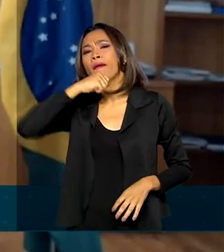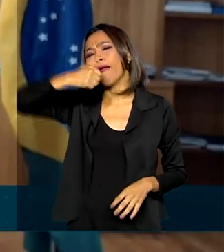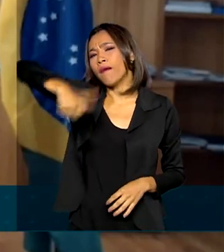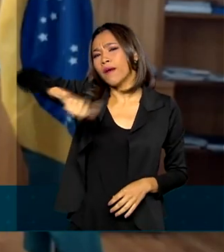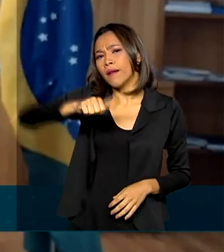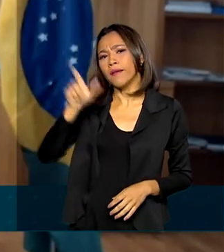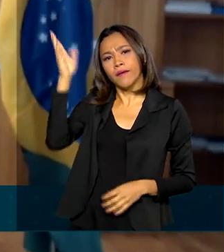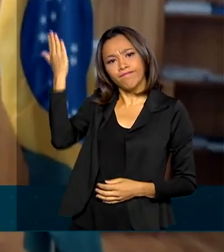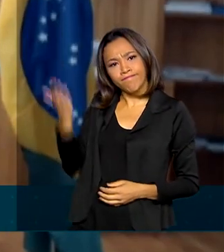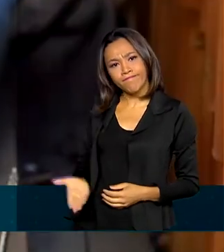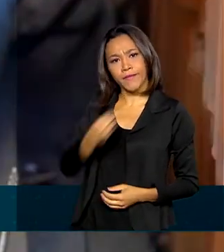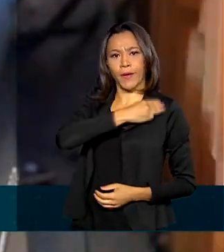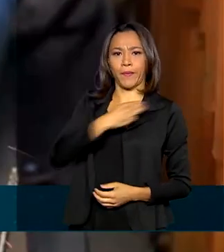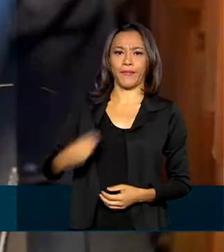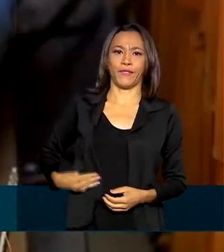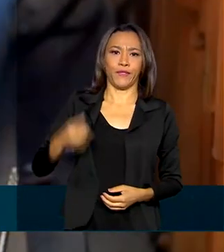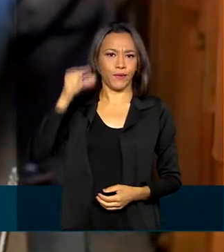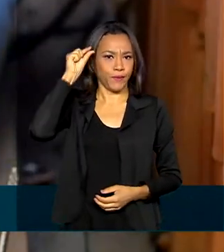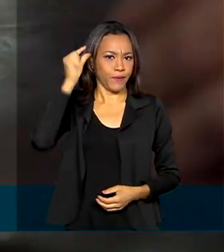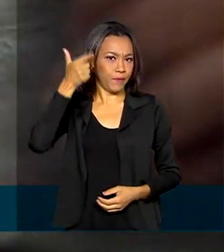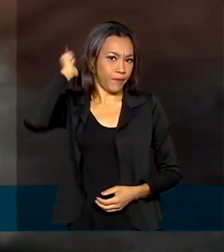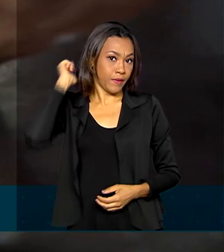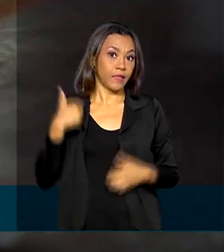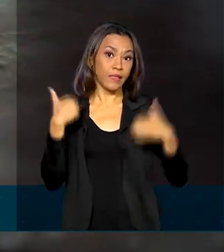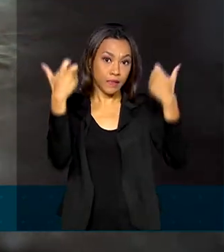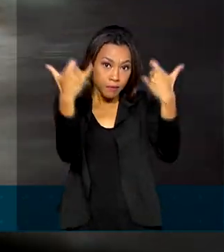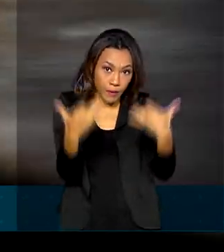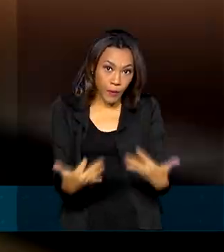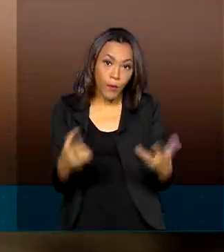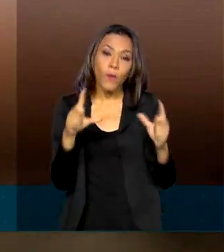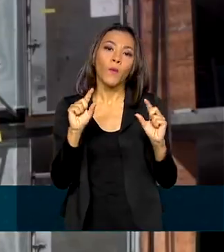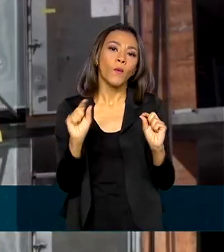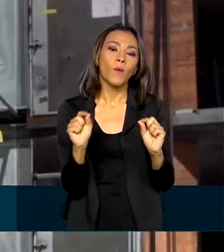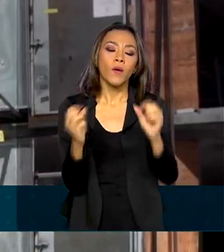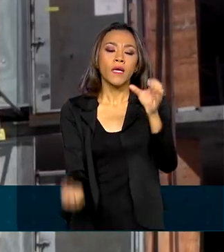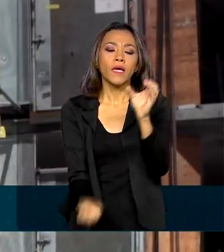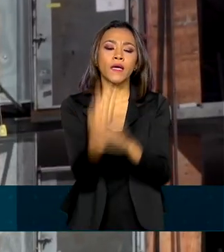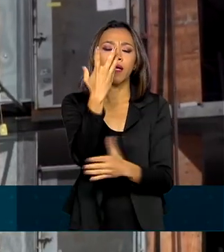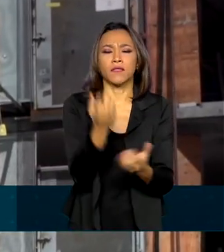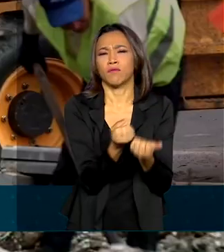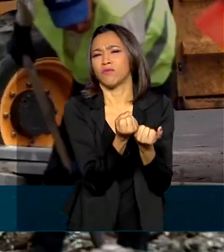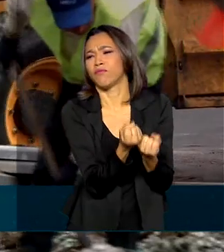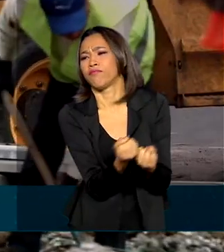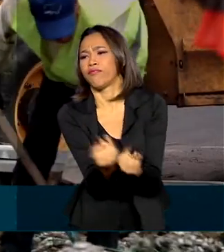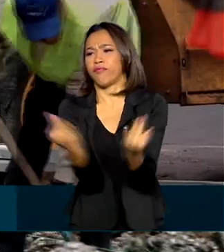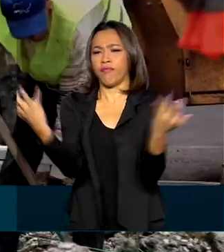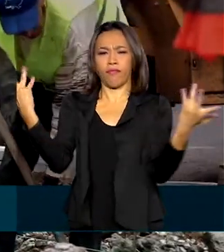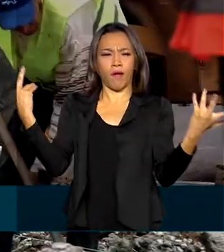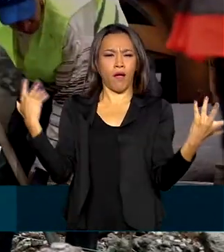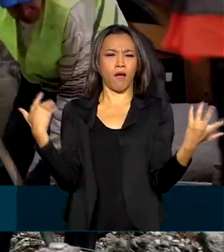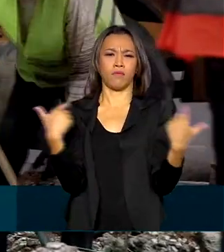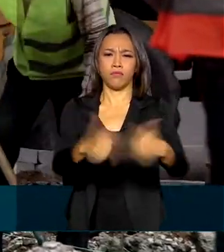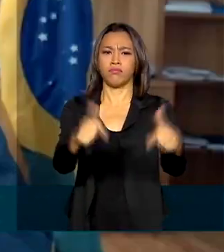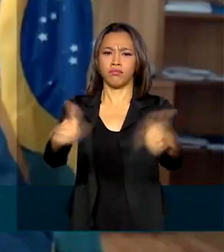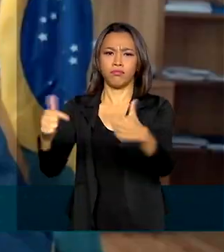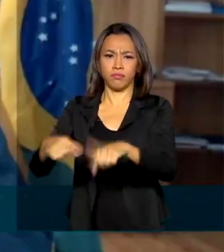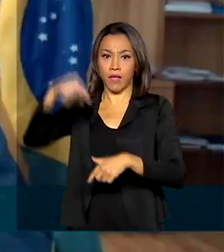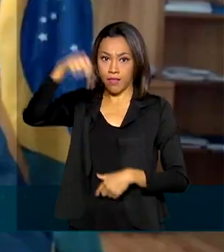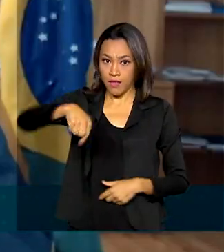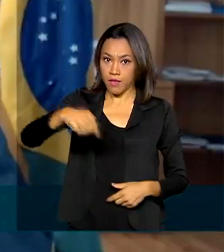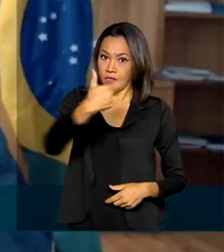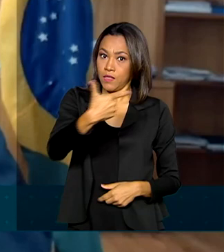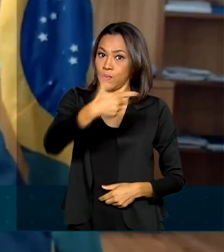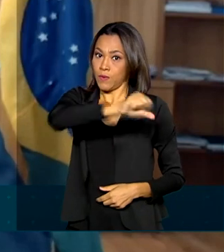Economia, Paulo Guedes, que destacou também a recriação de milhares de empregos neste segundo semestre. A